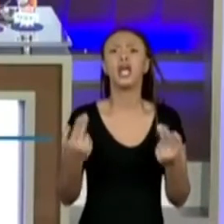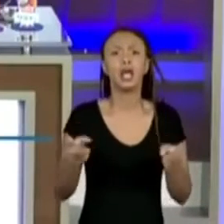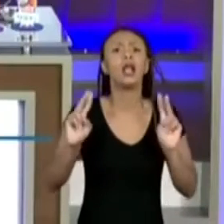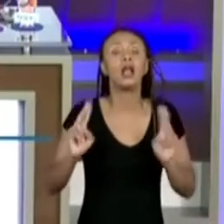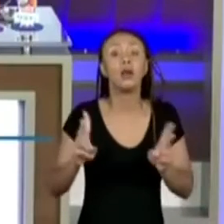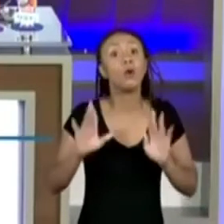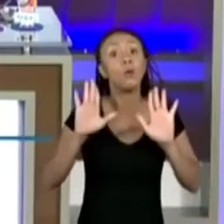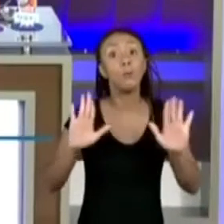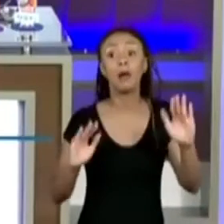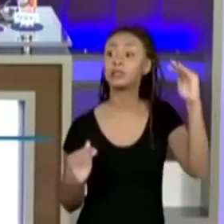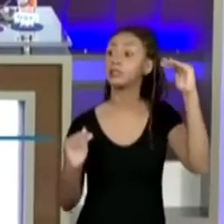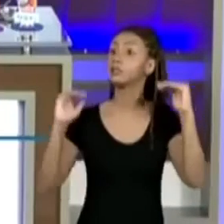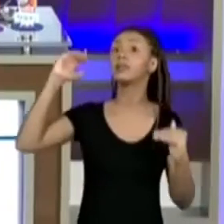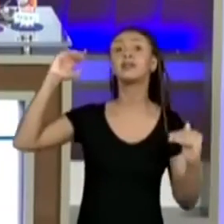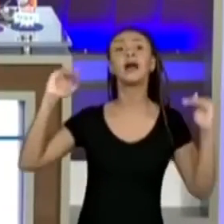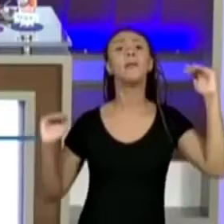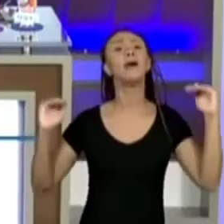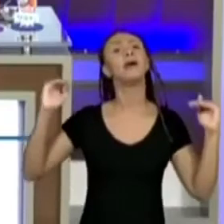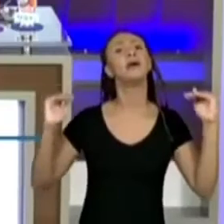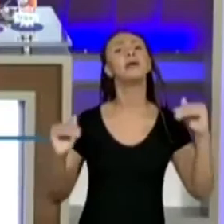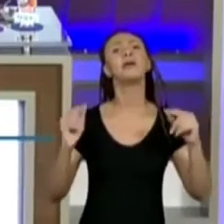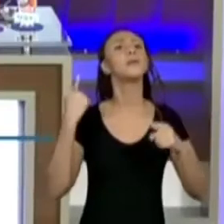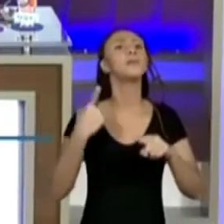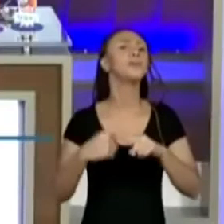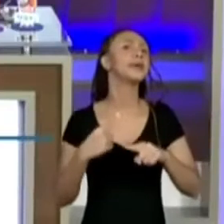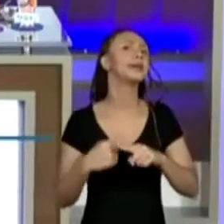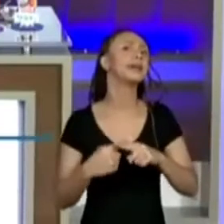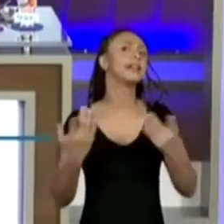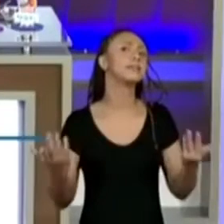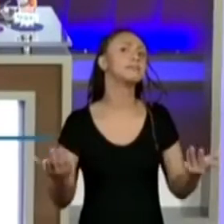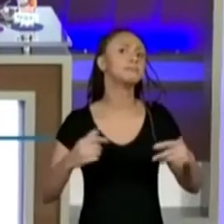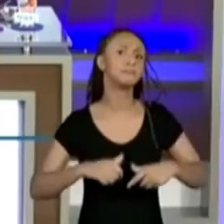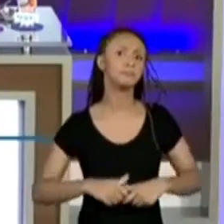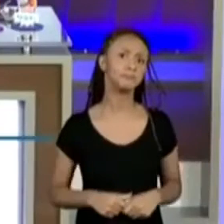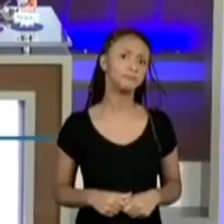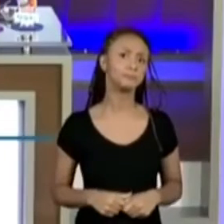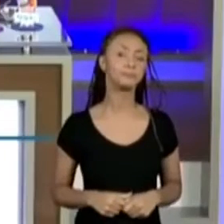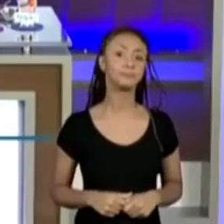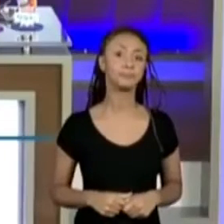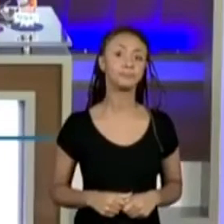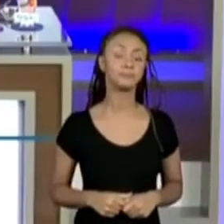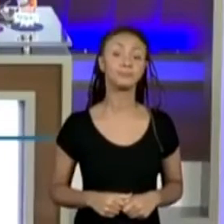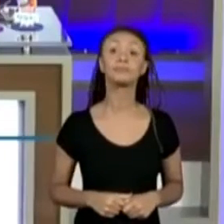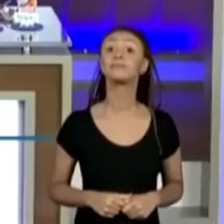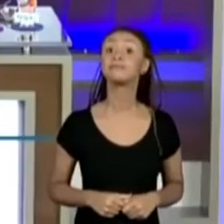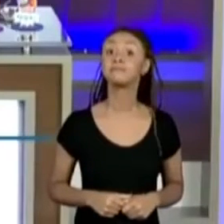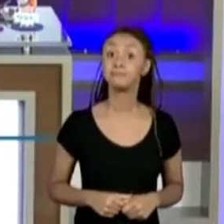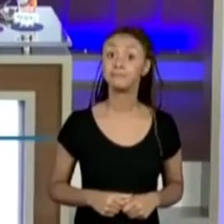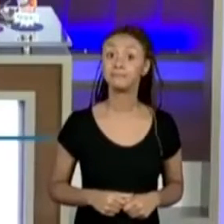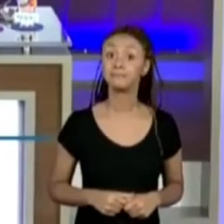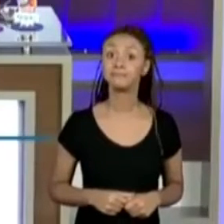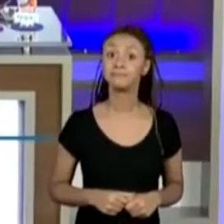pode ter tamanhos diferentes? Por que será que isso acontece? E aí,